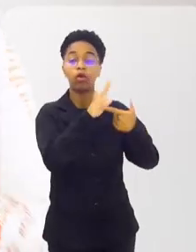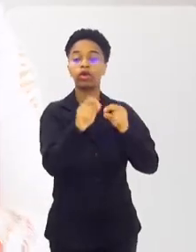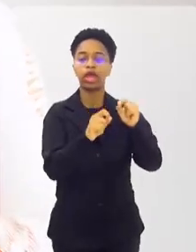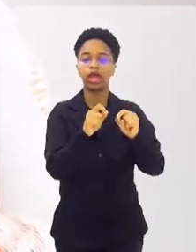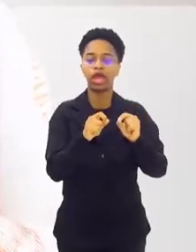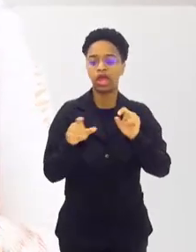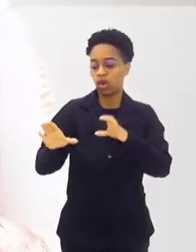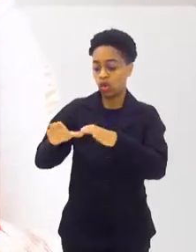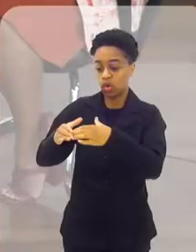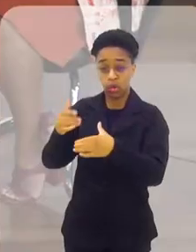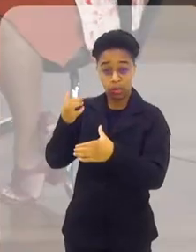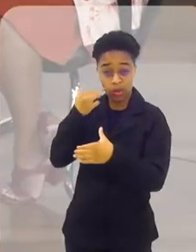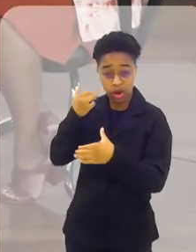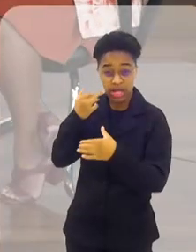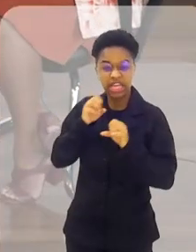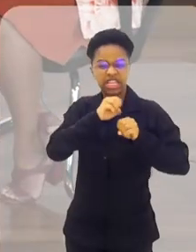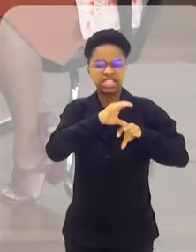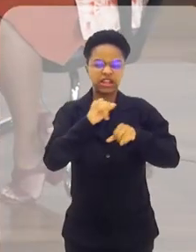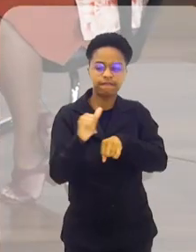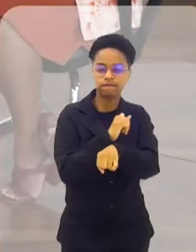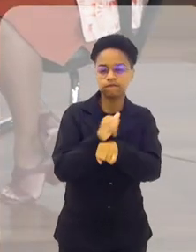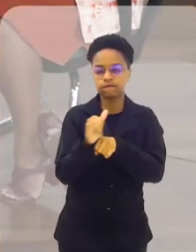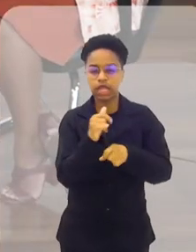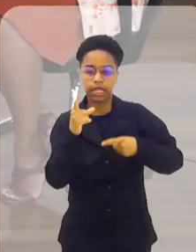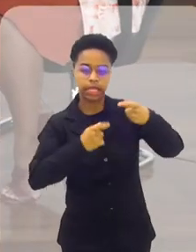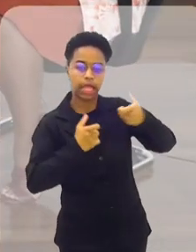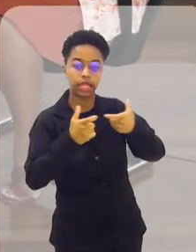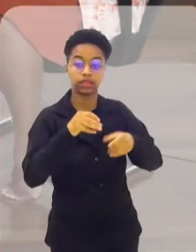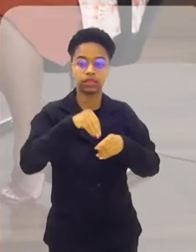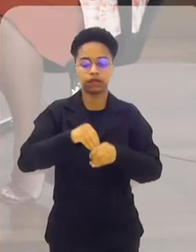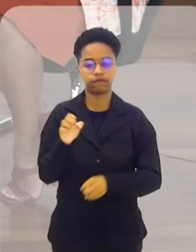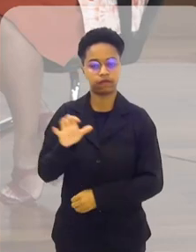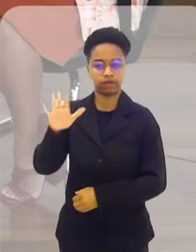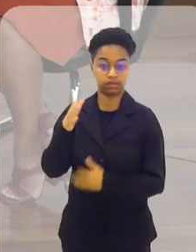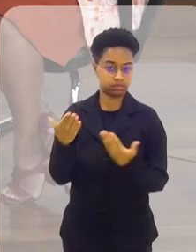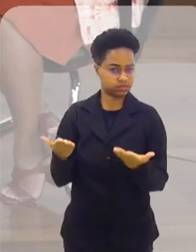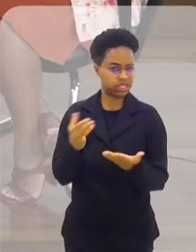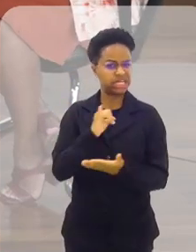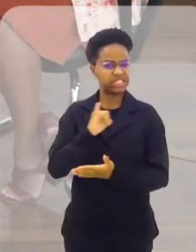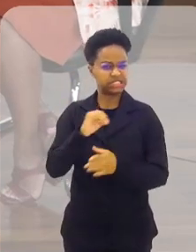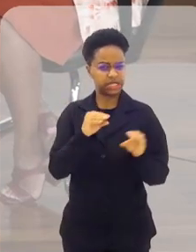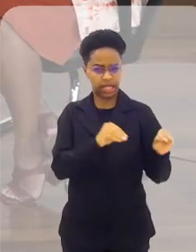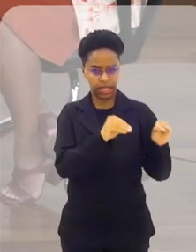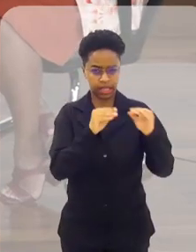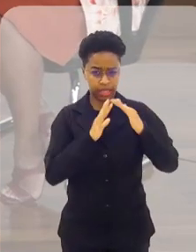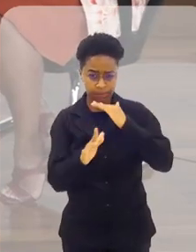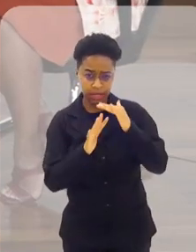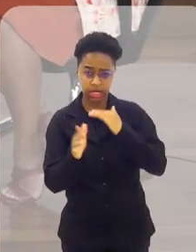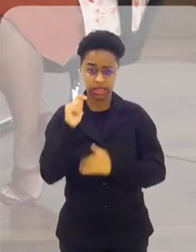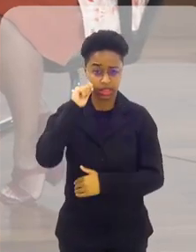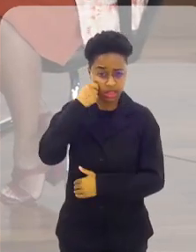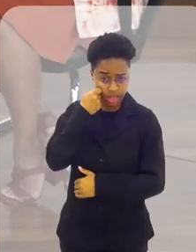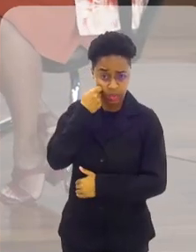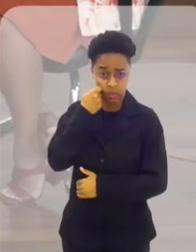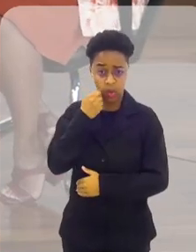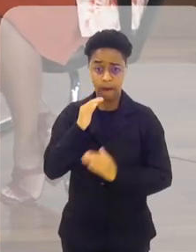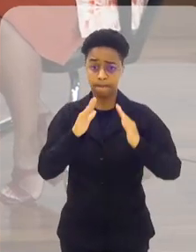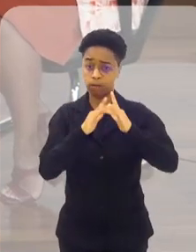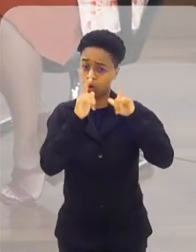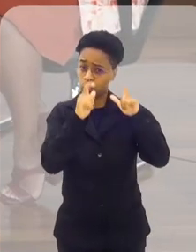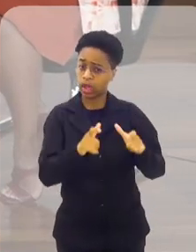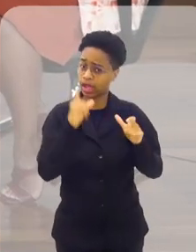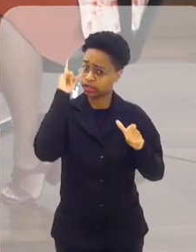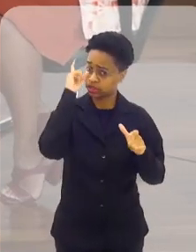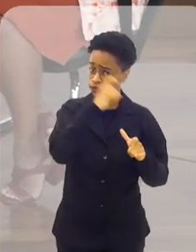de guerrilhas dentro da favela da Maré. Então, ora, se são imigrantes negros que vêm de uma realidade